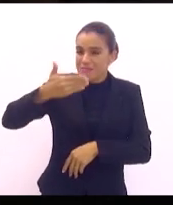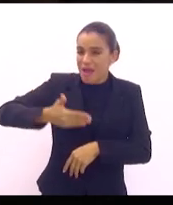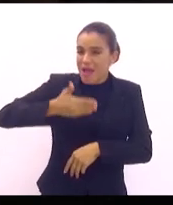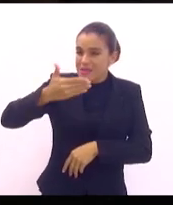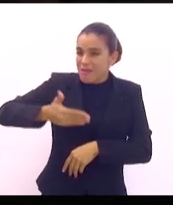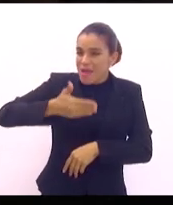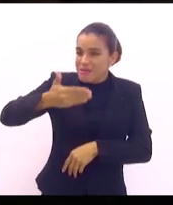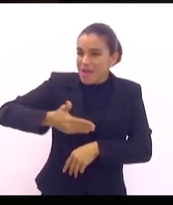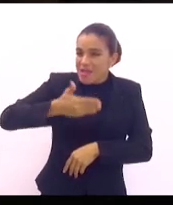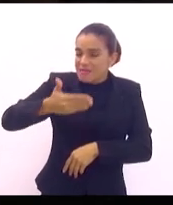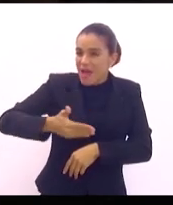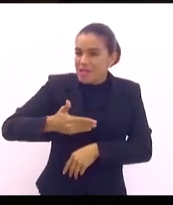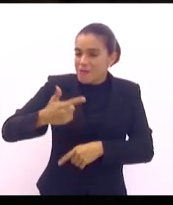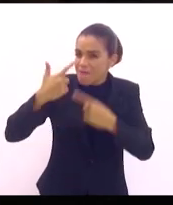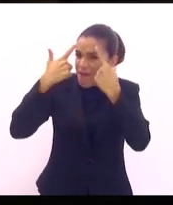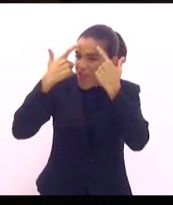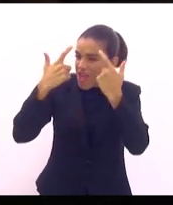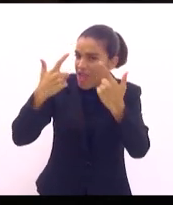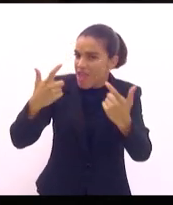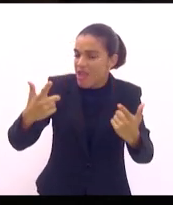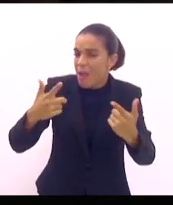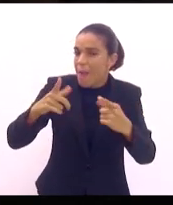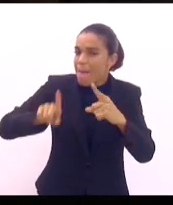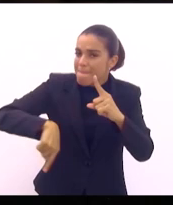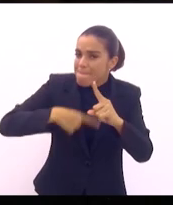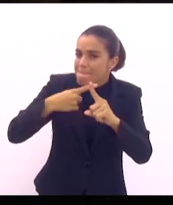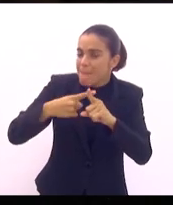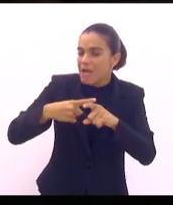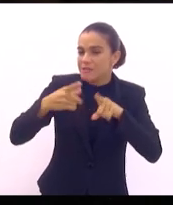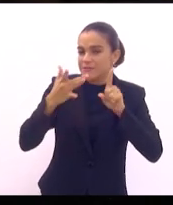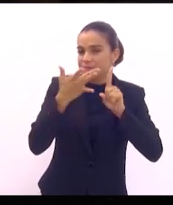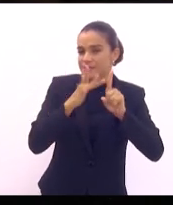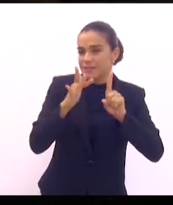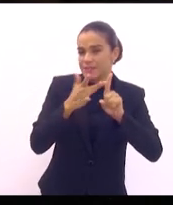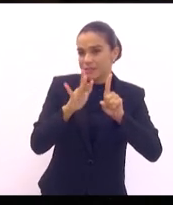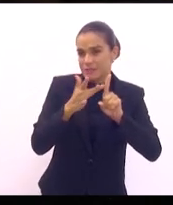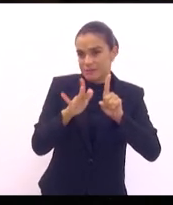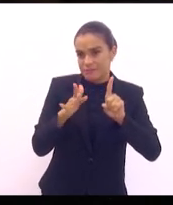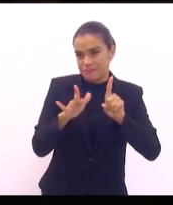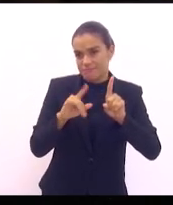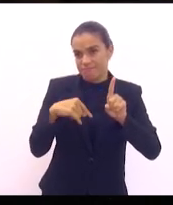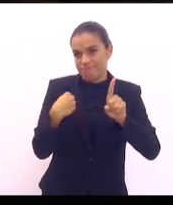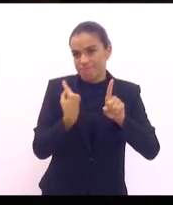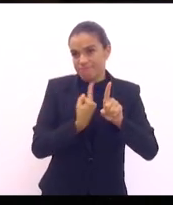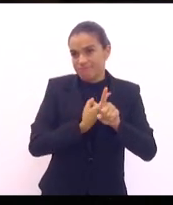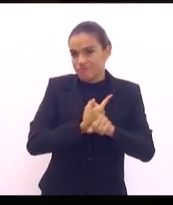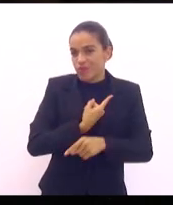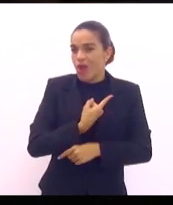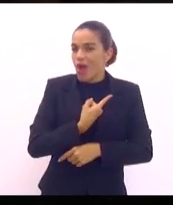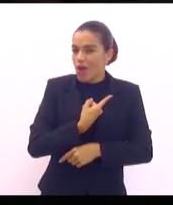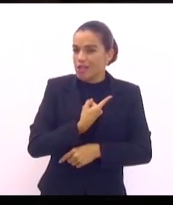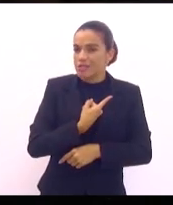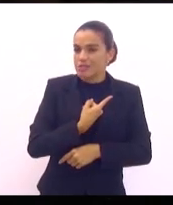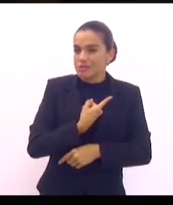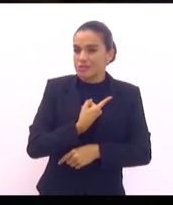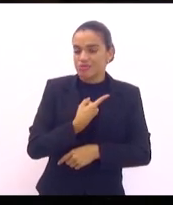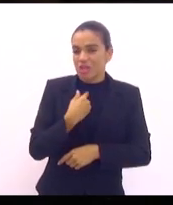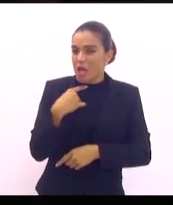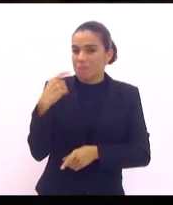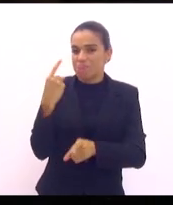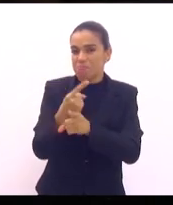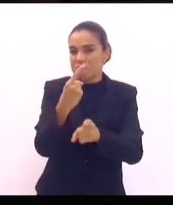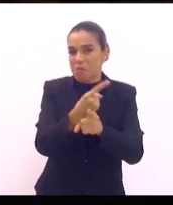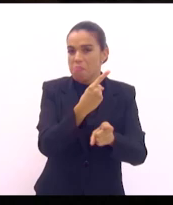voracidade e mais vítimas nós estamos verificando o que está acontecendo.